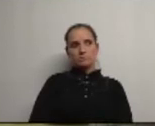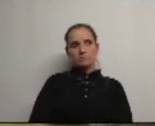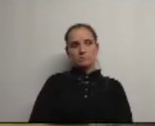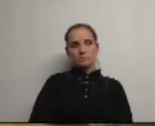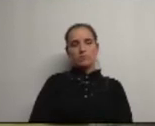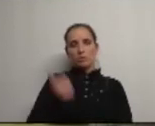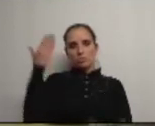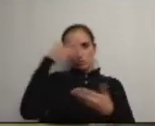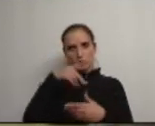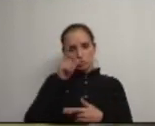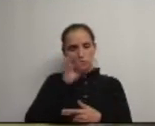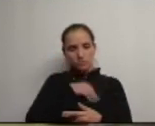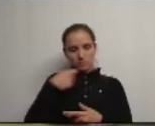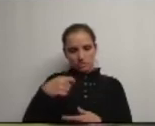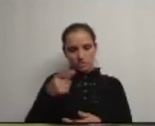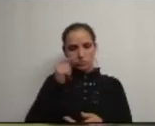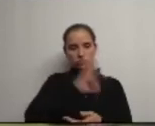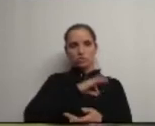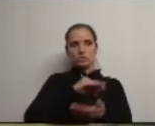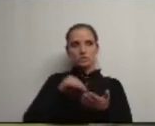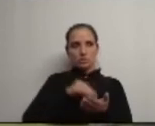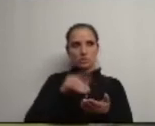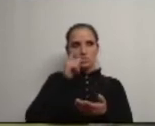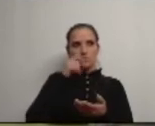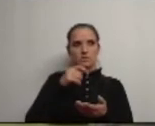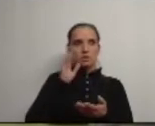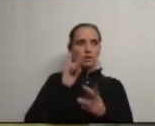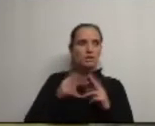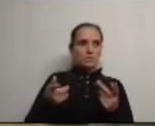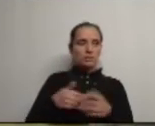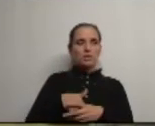Boa noite Sr. Presidente Boa noite Sras. Secretárias Sr. Presidente da Câmara